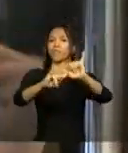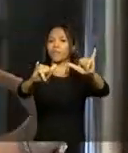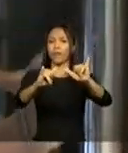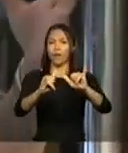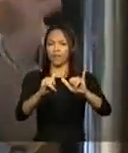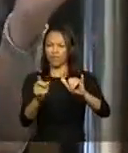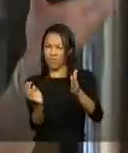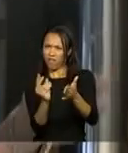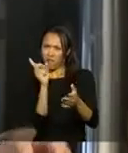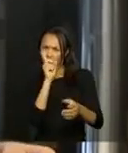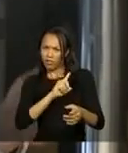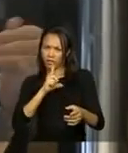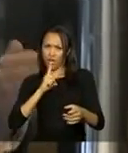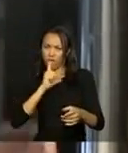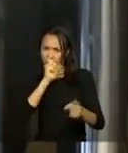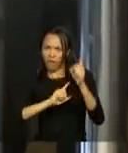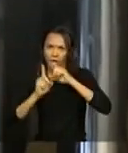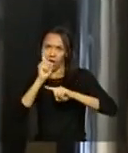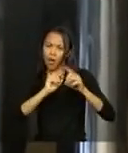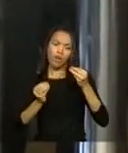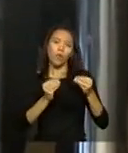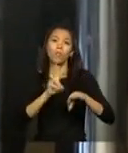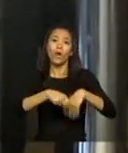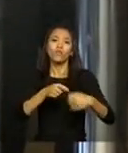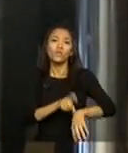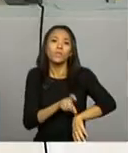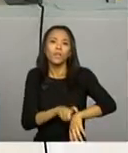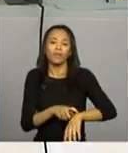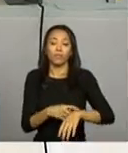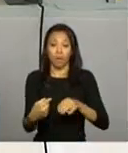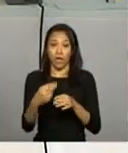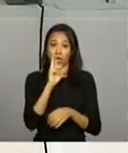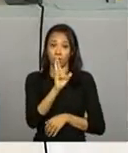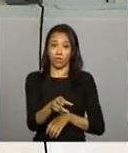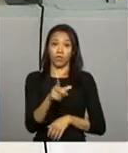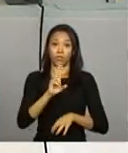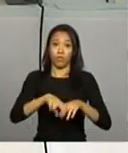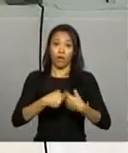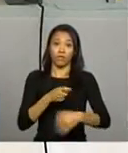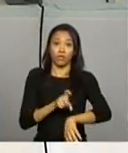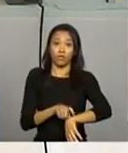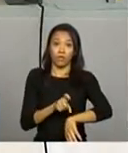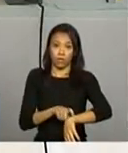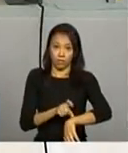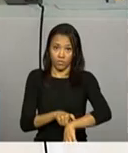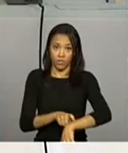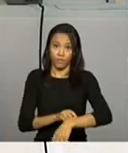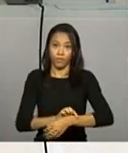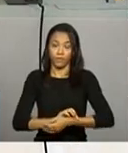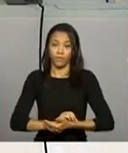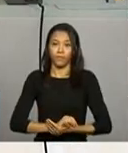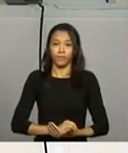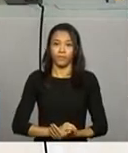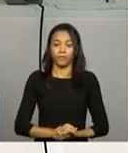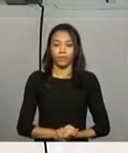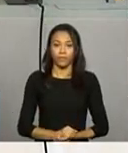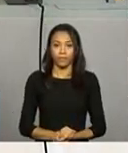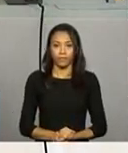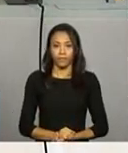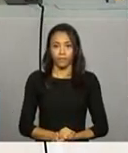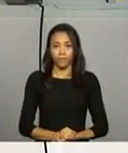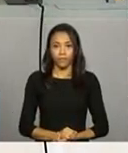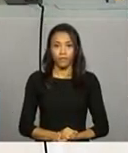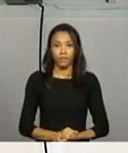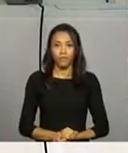entregar no prazo? Foi para entregar no prazo. Nós não fizemos essas questões de rankings também, a gente não